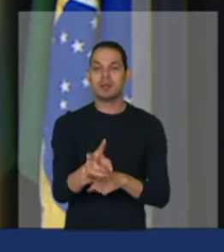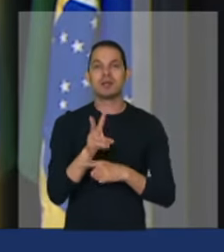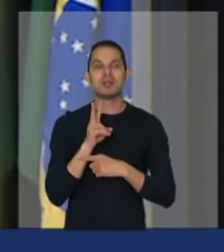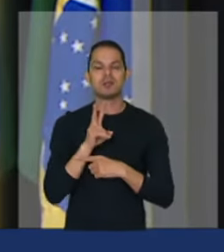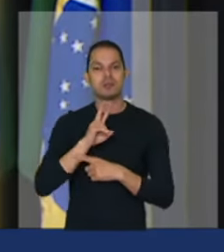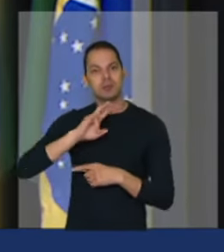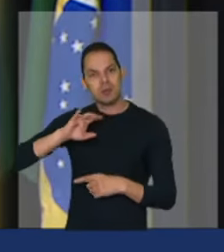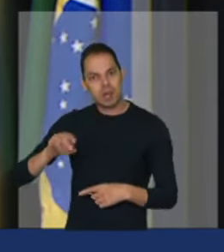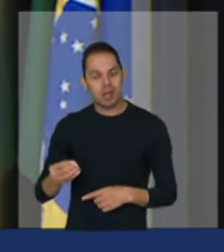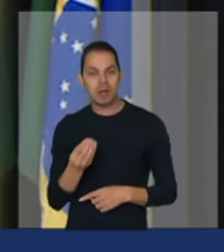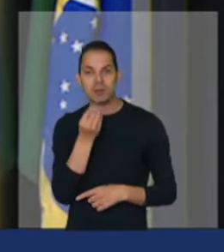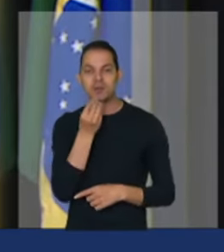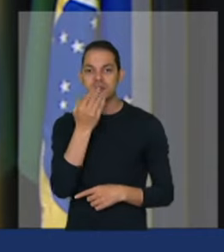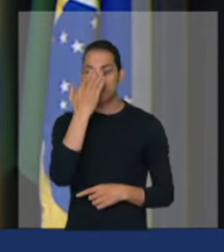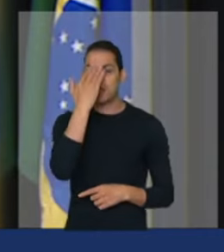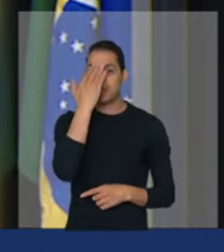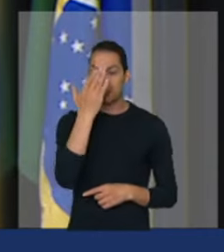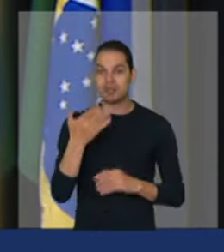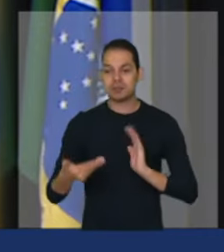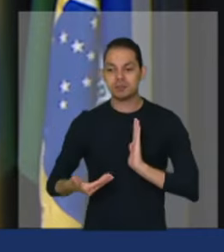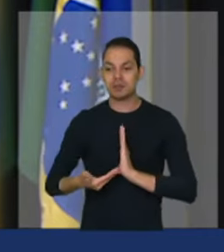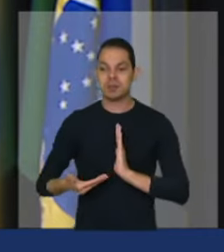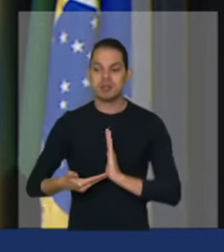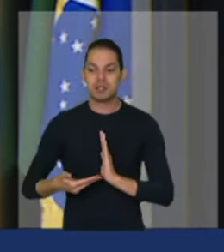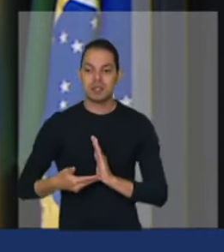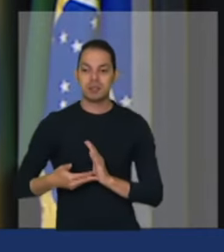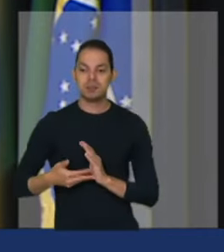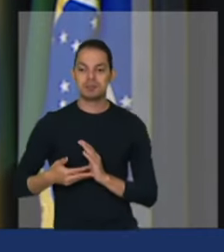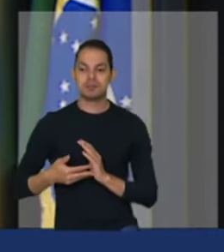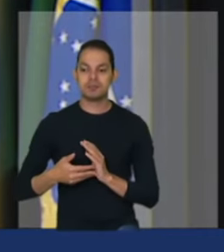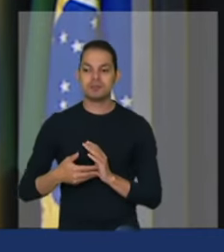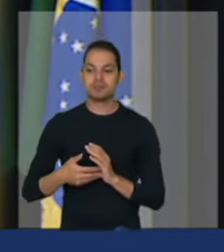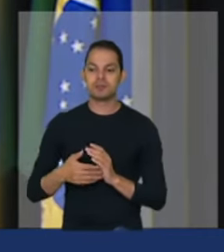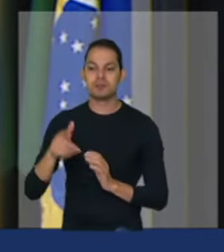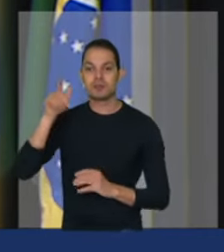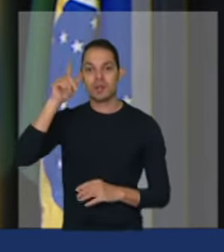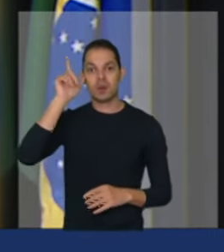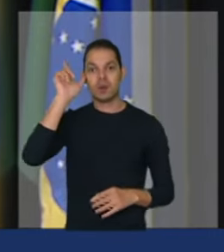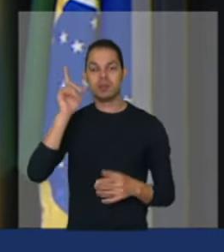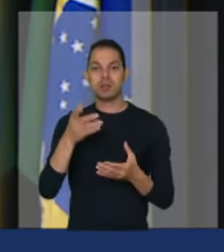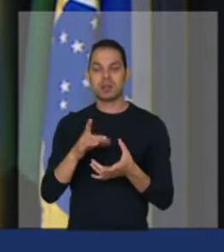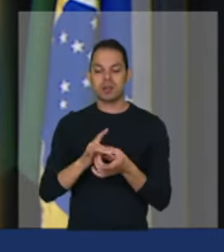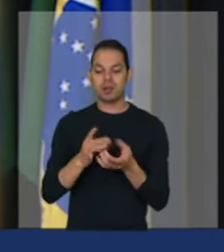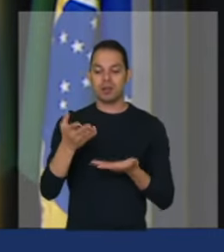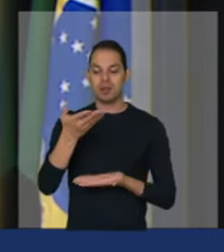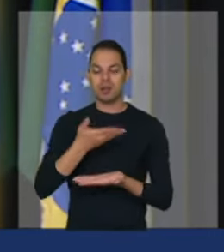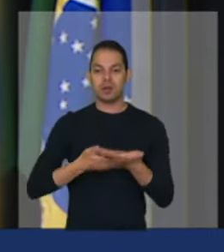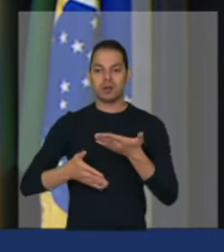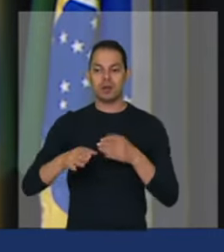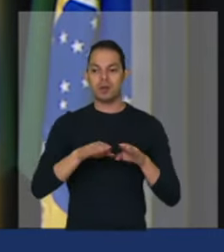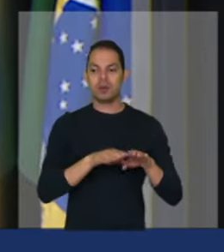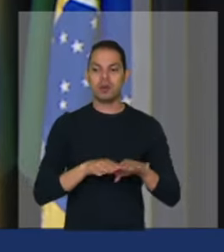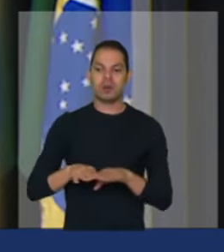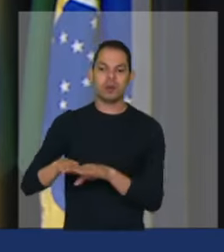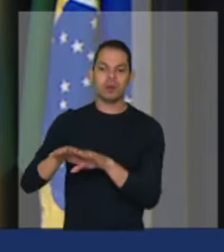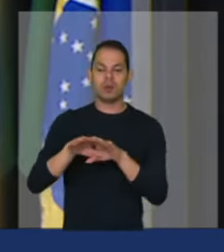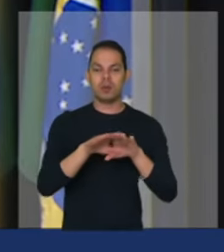agradecer essa casa que ontem na democracia venceu a fumaça